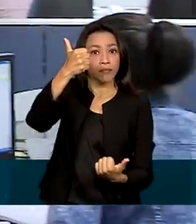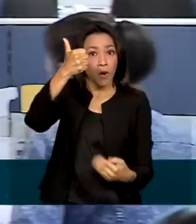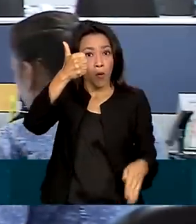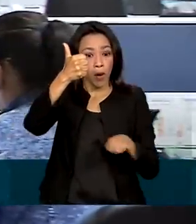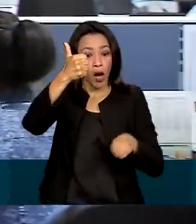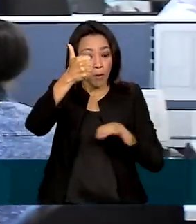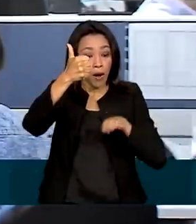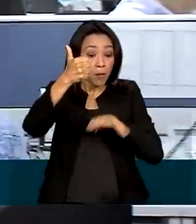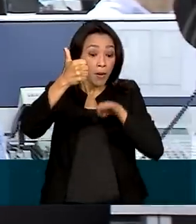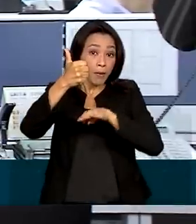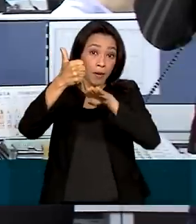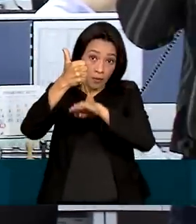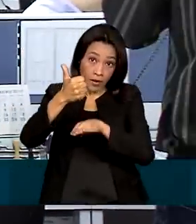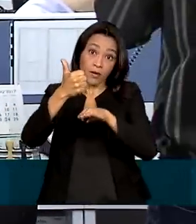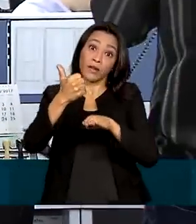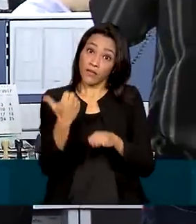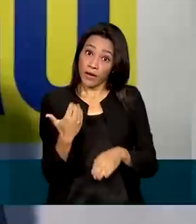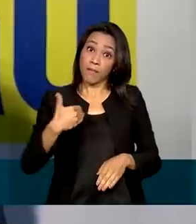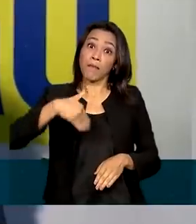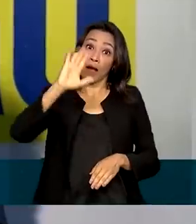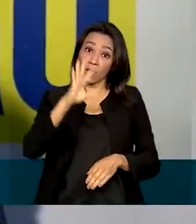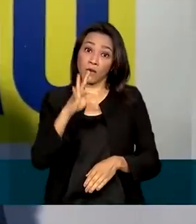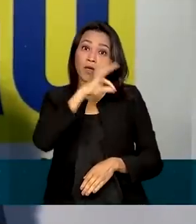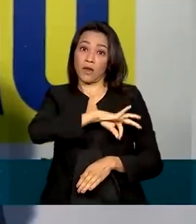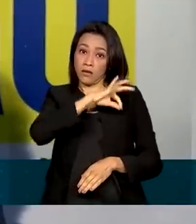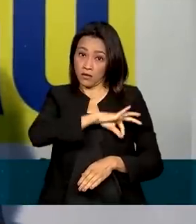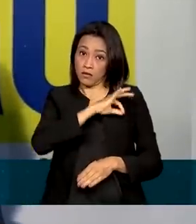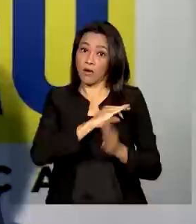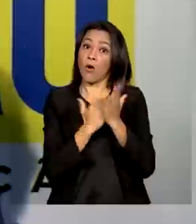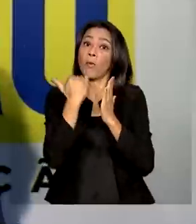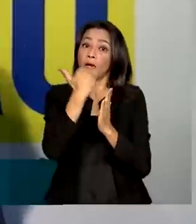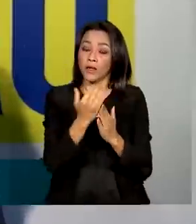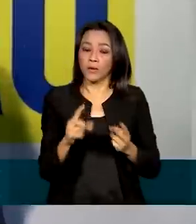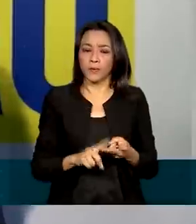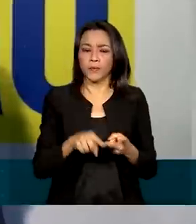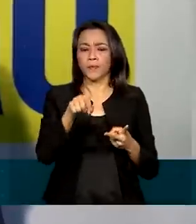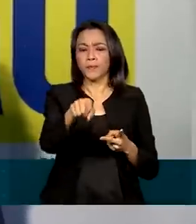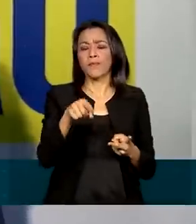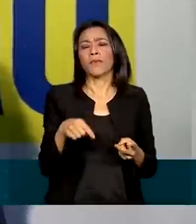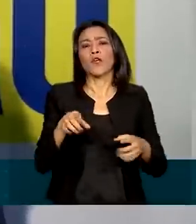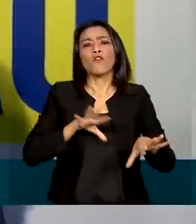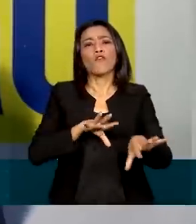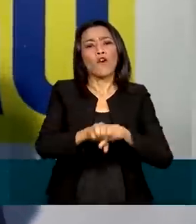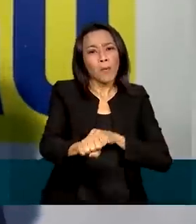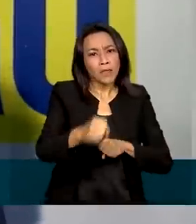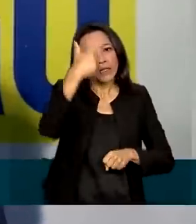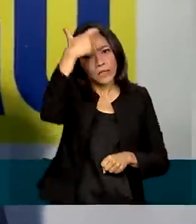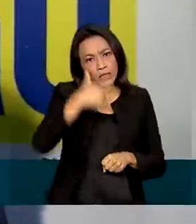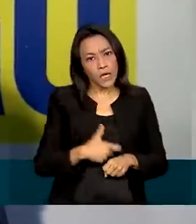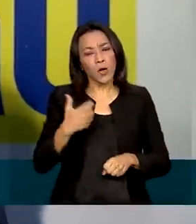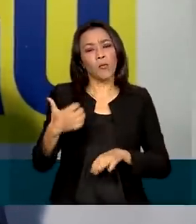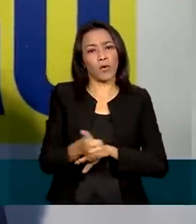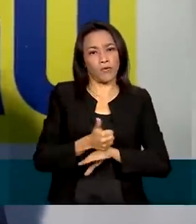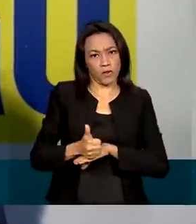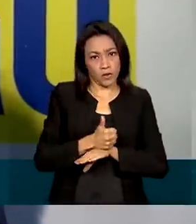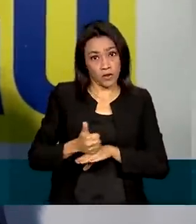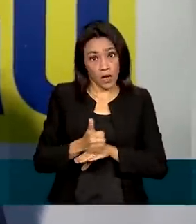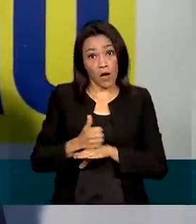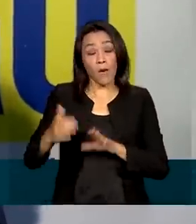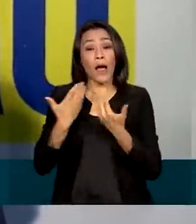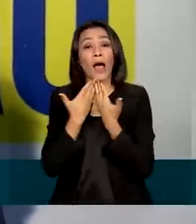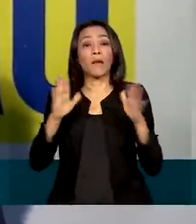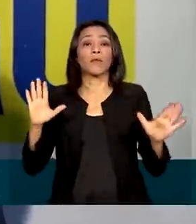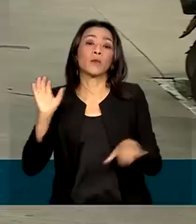vão além do reajuste salarial. Carreira, formação profissional, nós queremos reestabelecer NAP e abrir